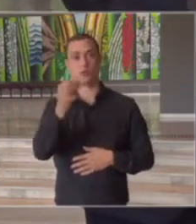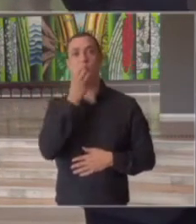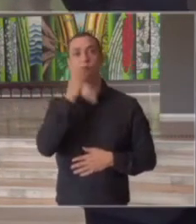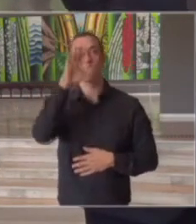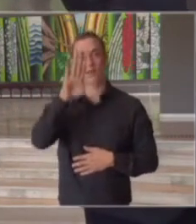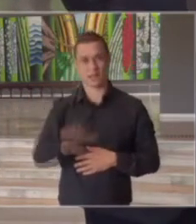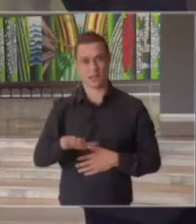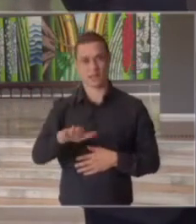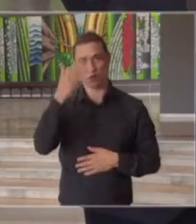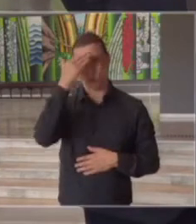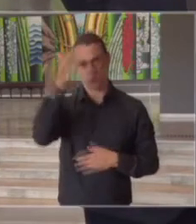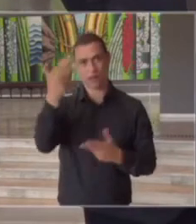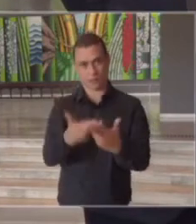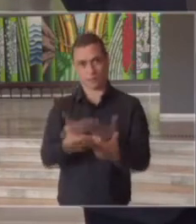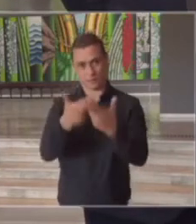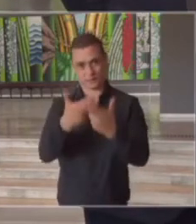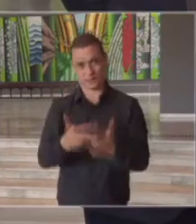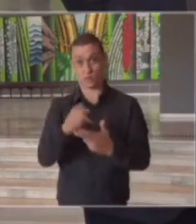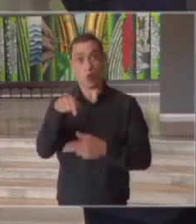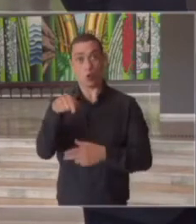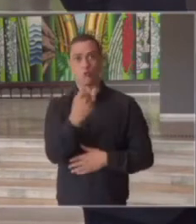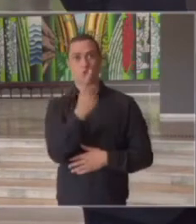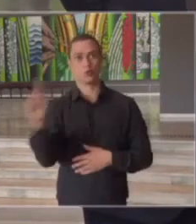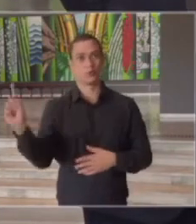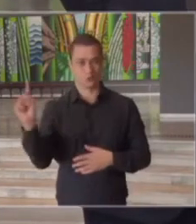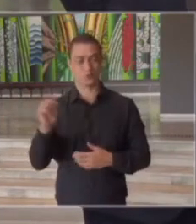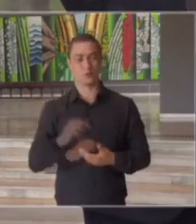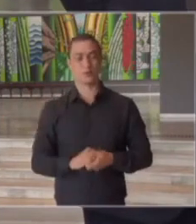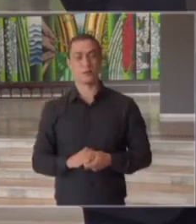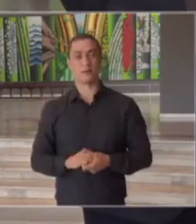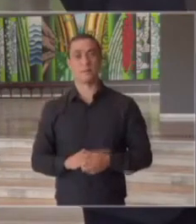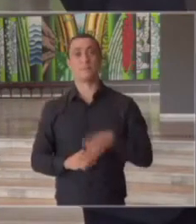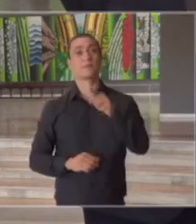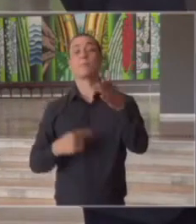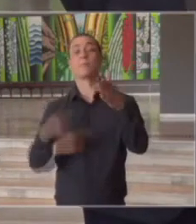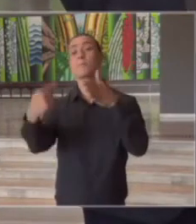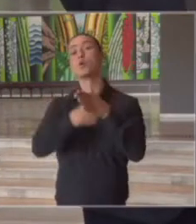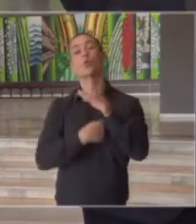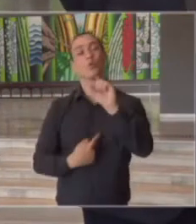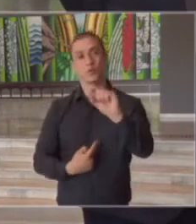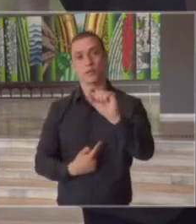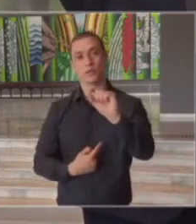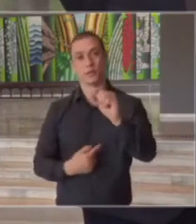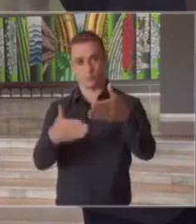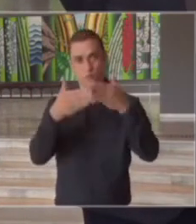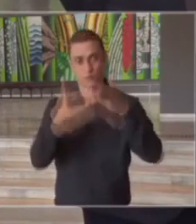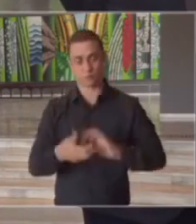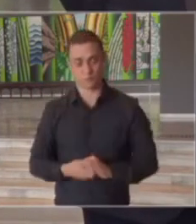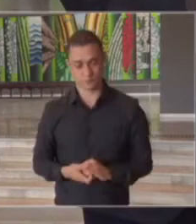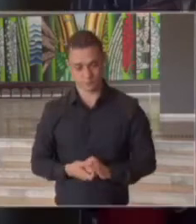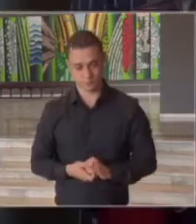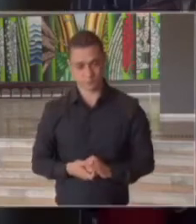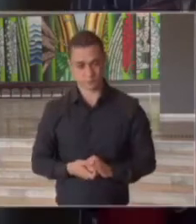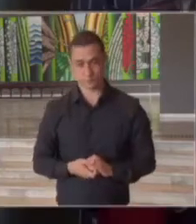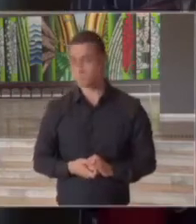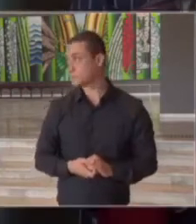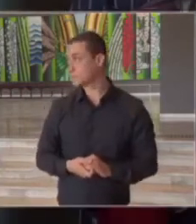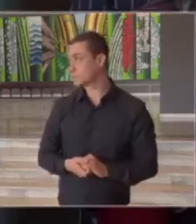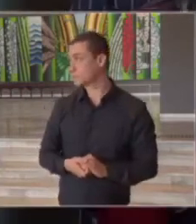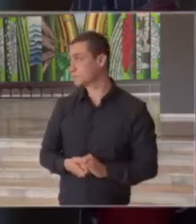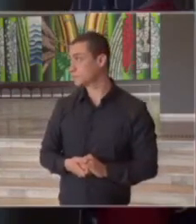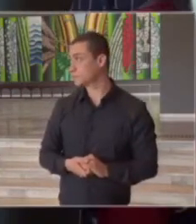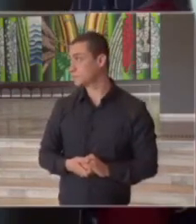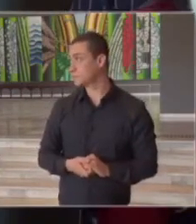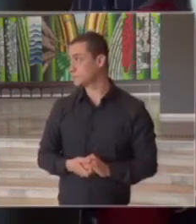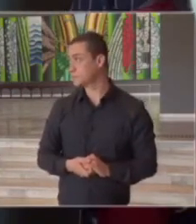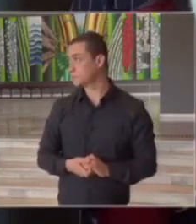tarde obrigado pela paciência você foi hoje o último aqui dessa lista sua pergunta por favor tirei aqui pode